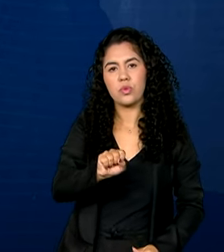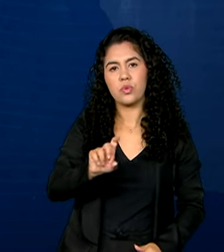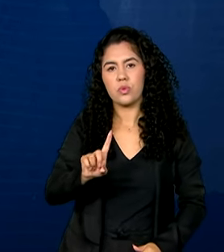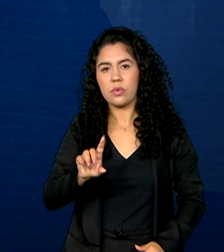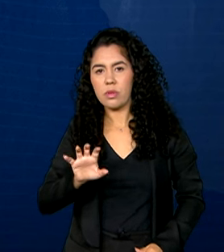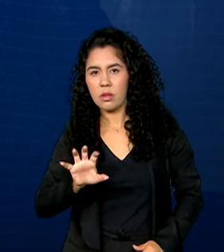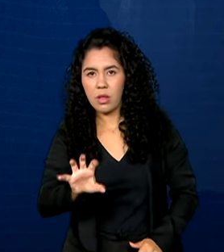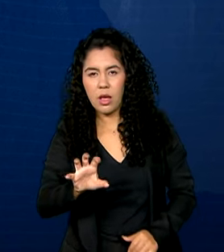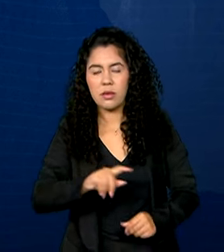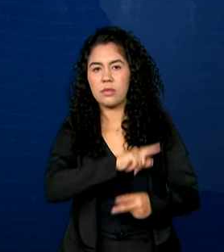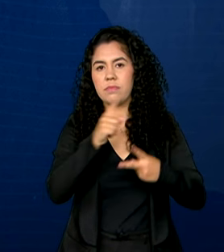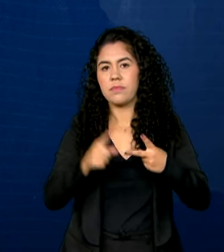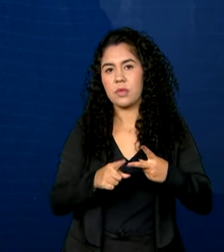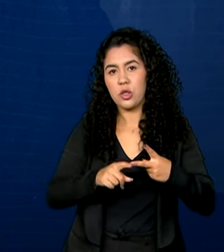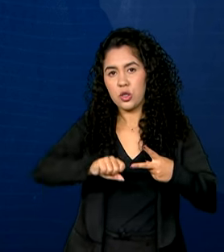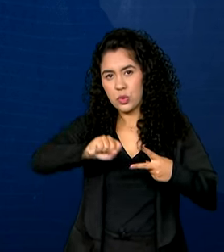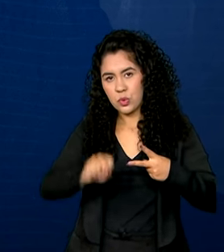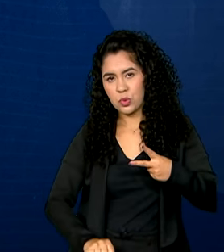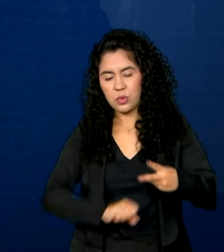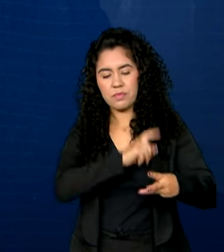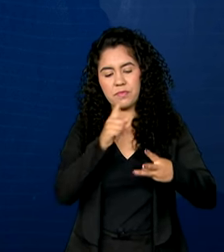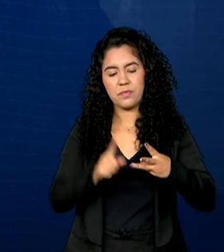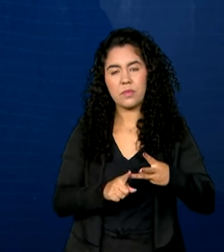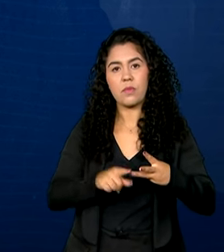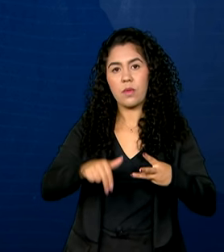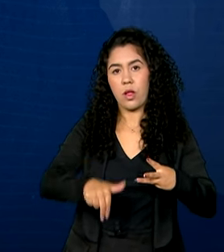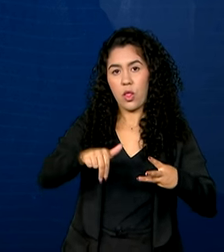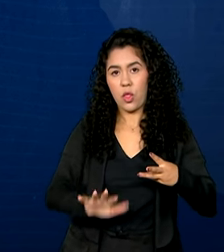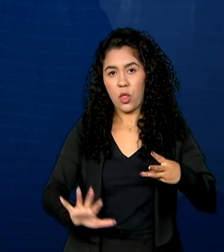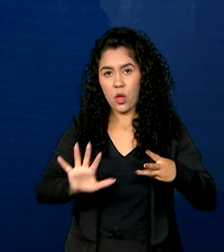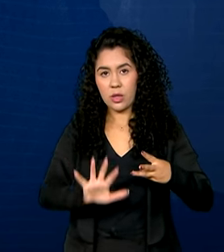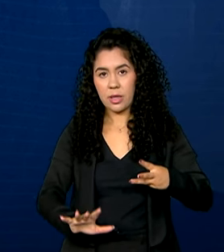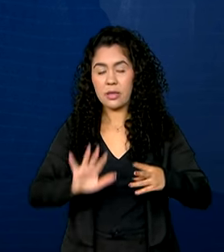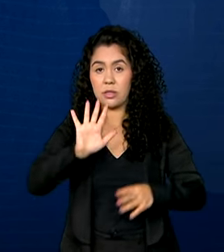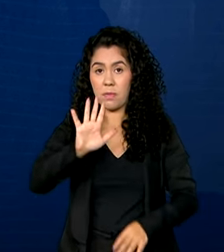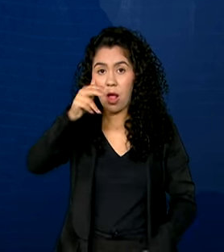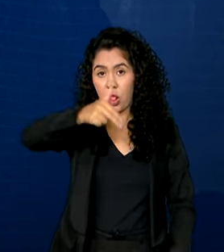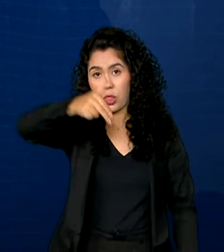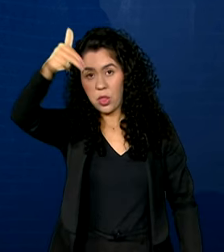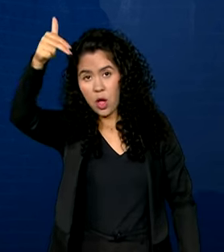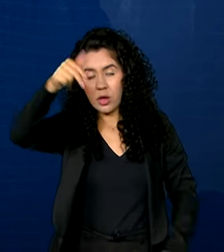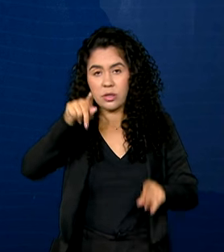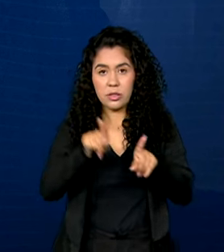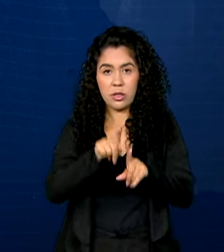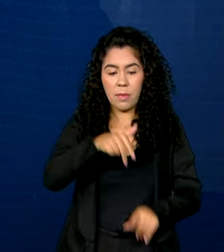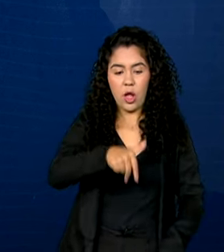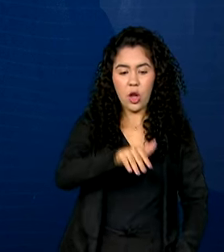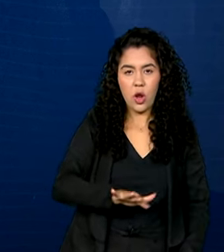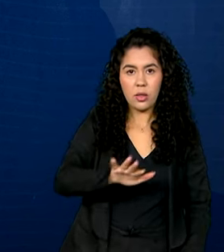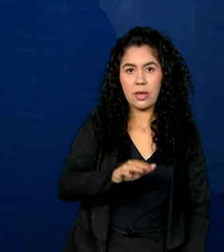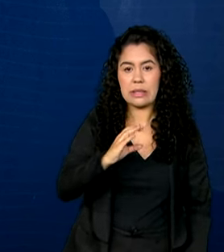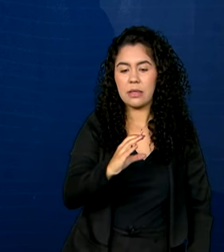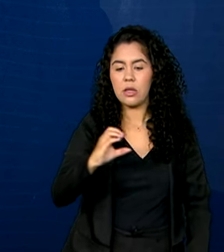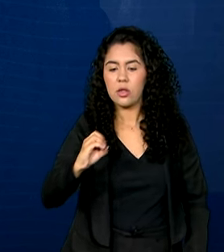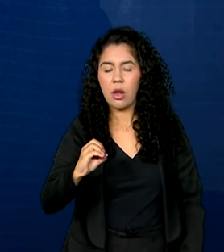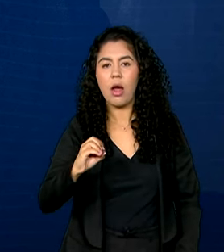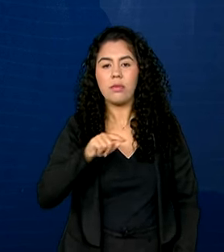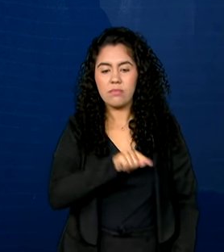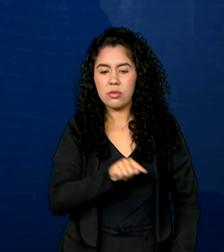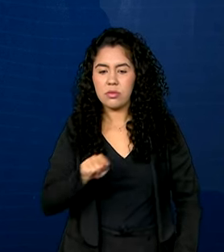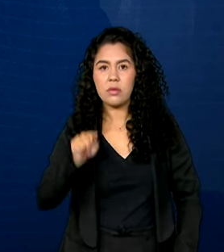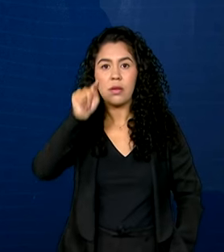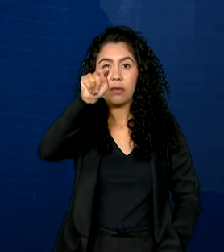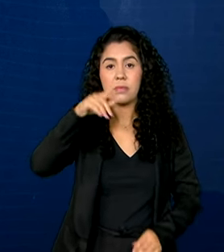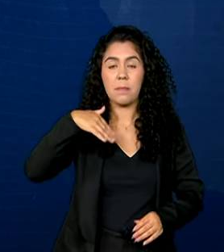pela região sul e nordeste. Mas as regiões norte, nordeste e centro-oeste registraram o maior